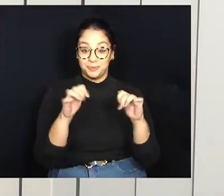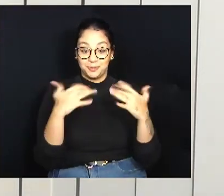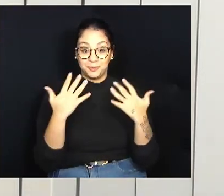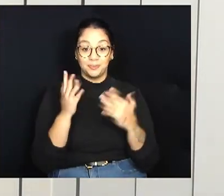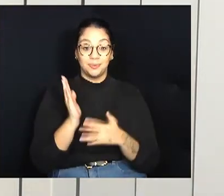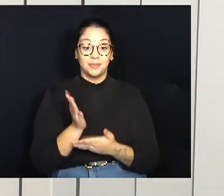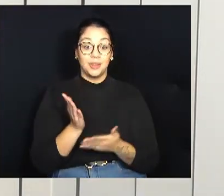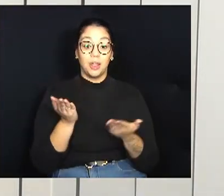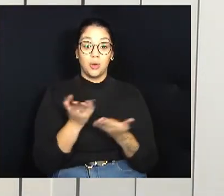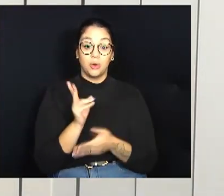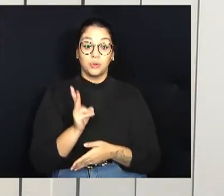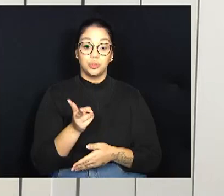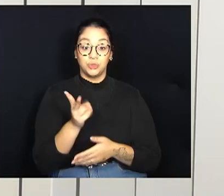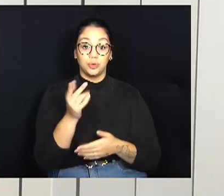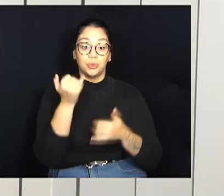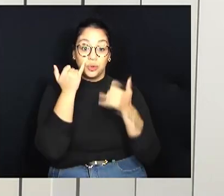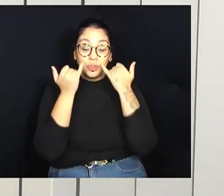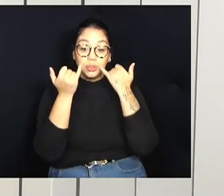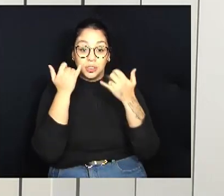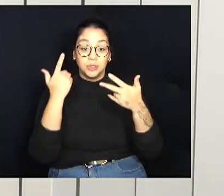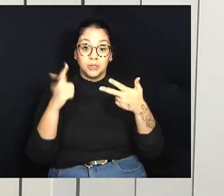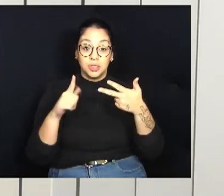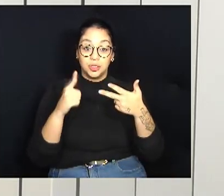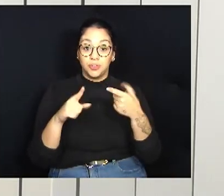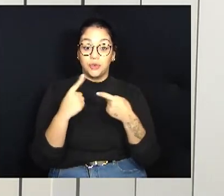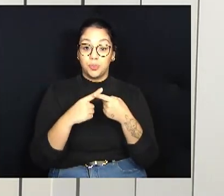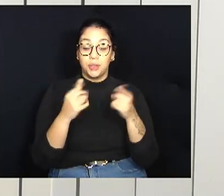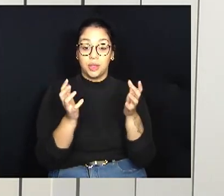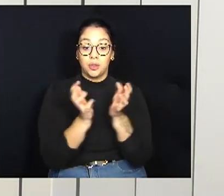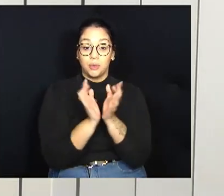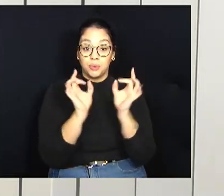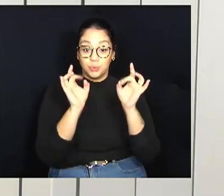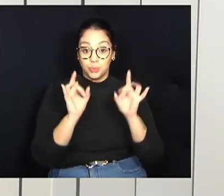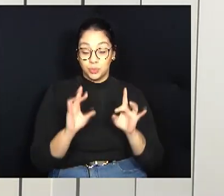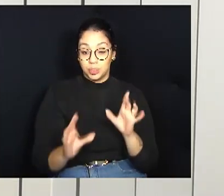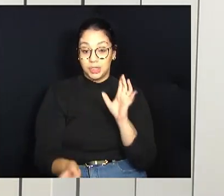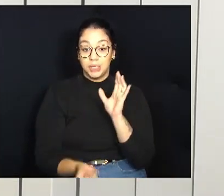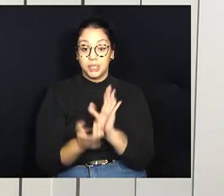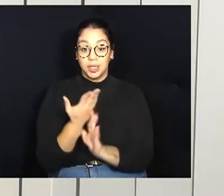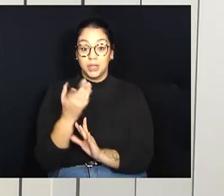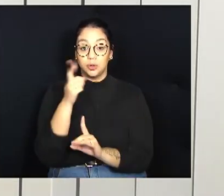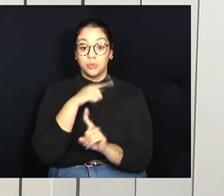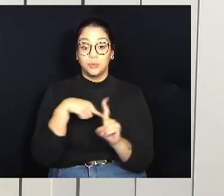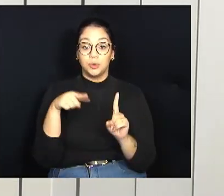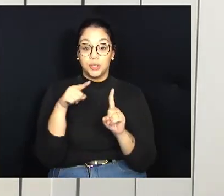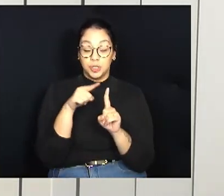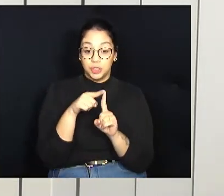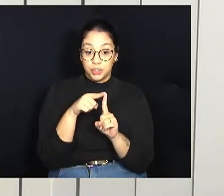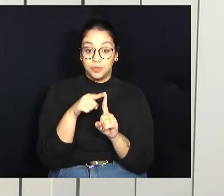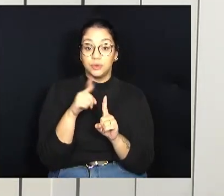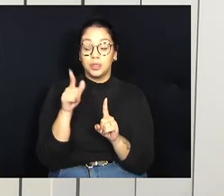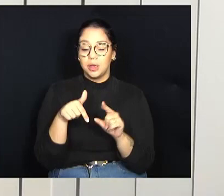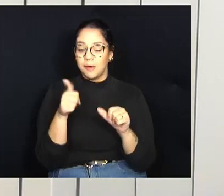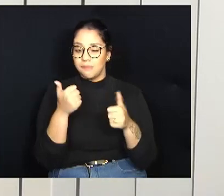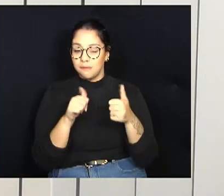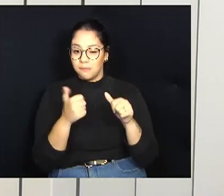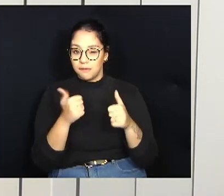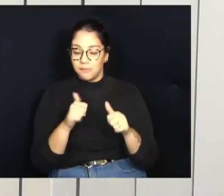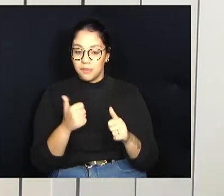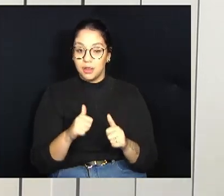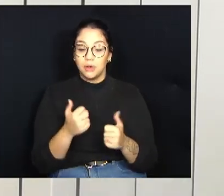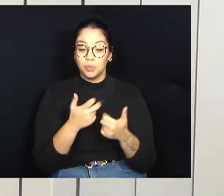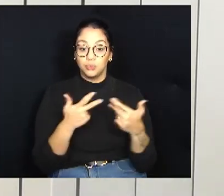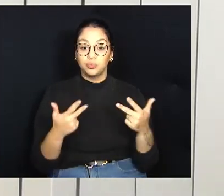notícias do Legislativo, porque a Comissão Especial de Estudos, criada com a finalidade de avaliar os critérios